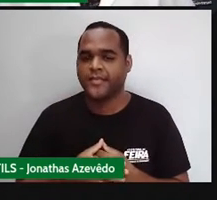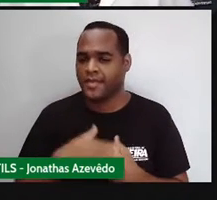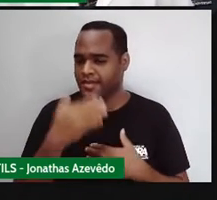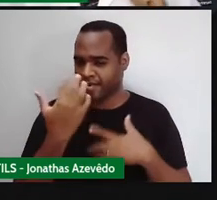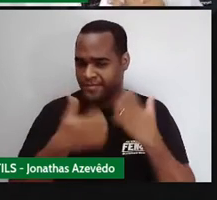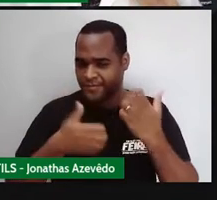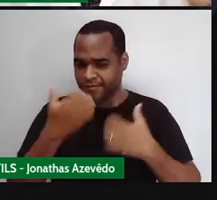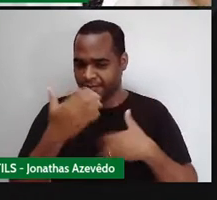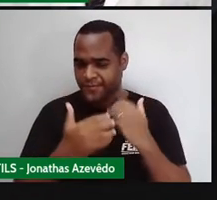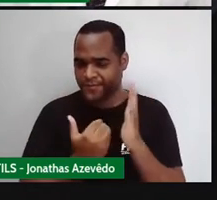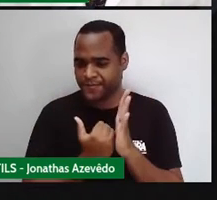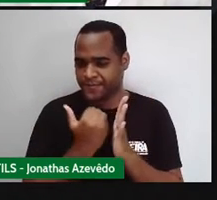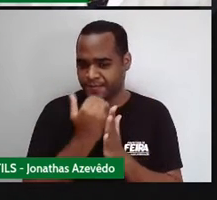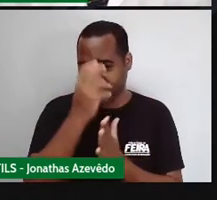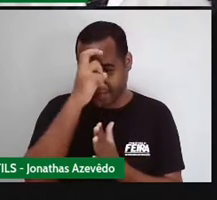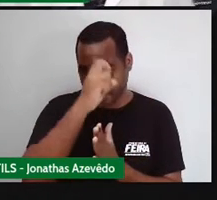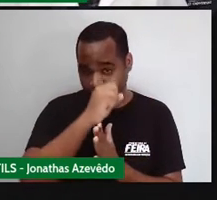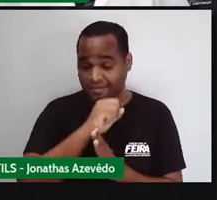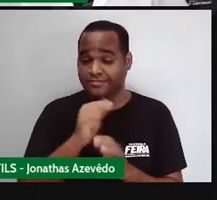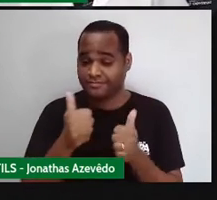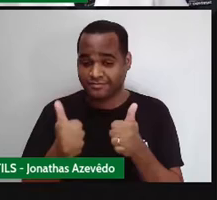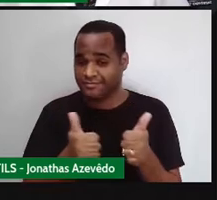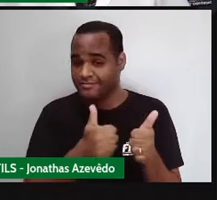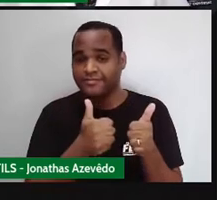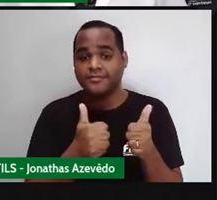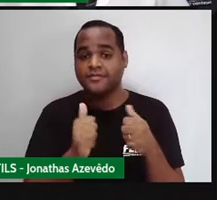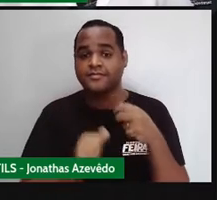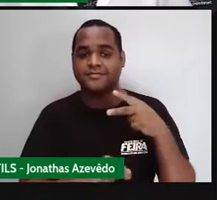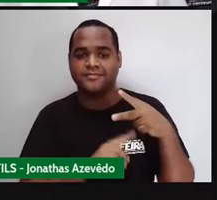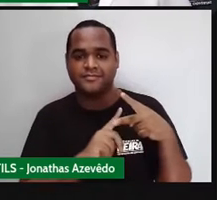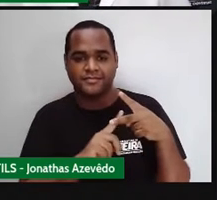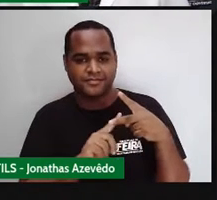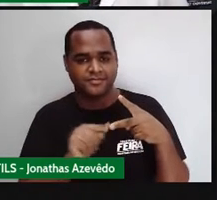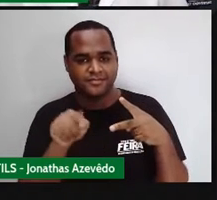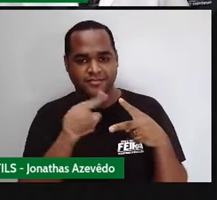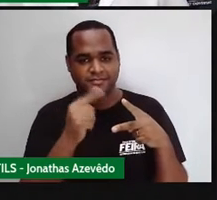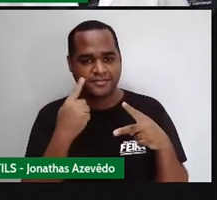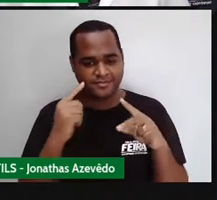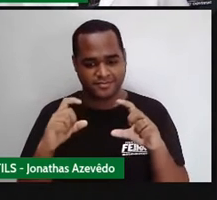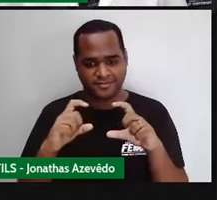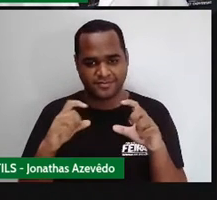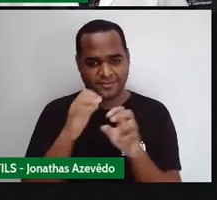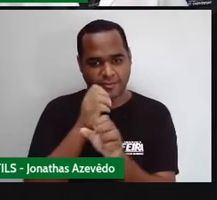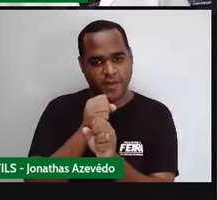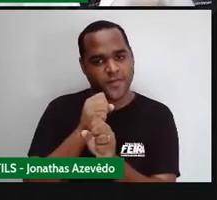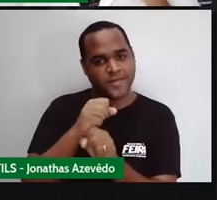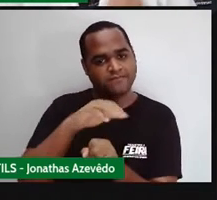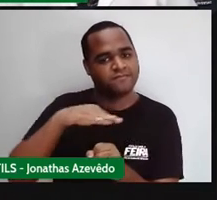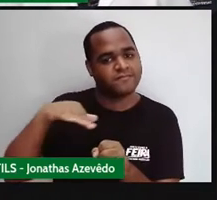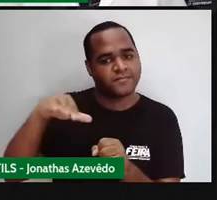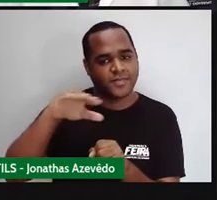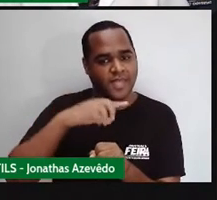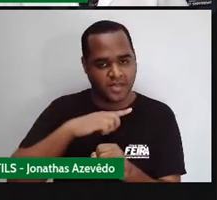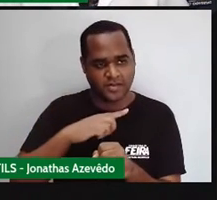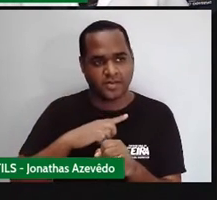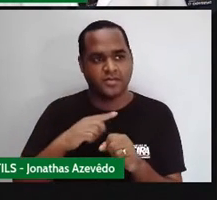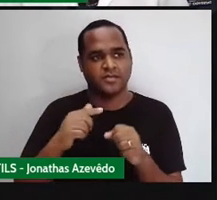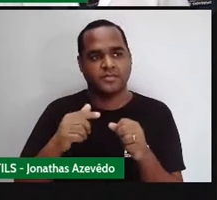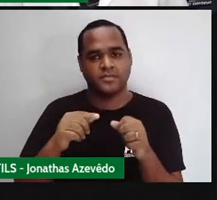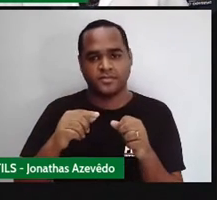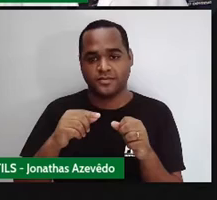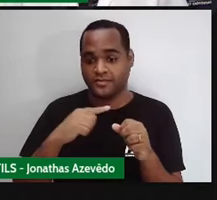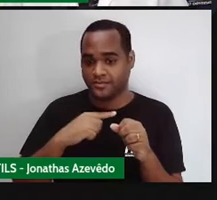isso que a gente estudou, a área de um losango. E depois, determinar a expressão do cálculo de área